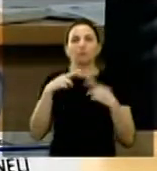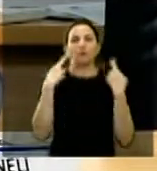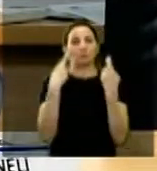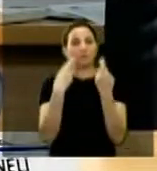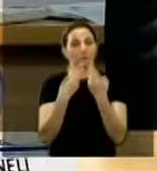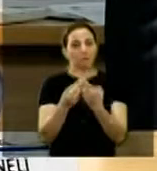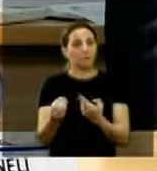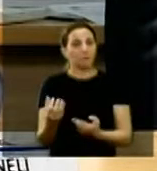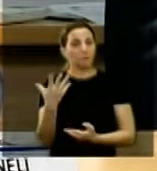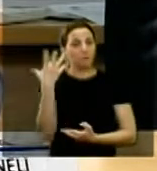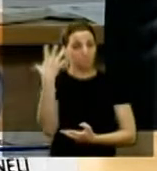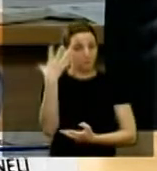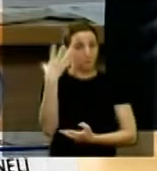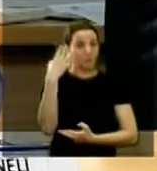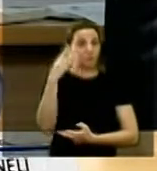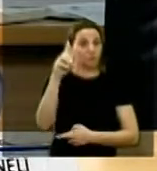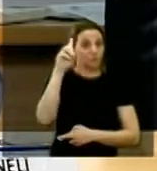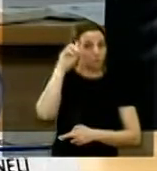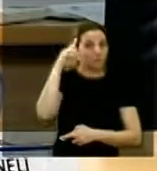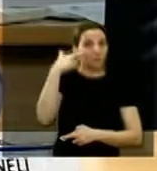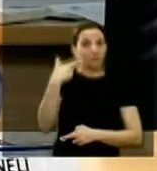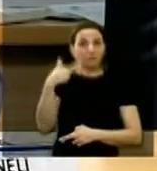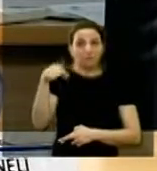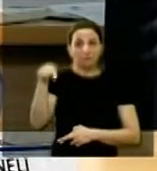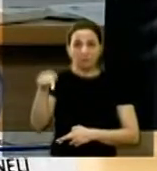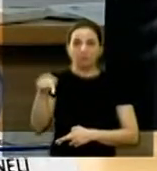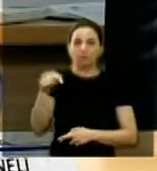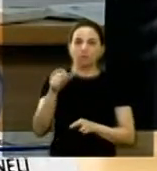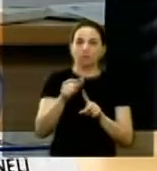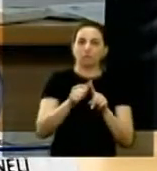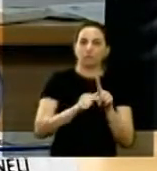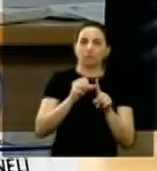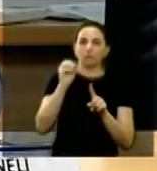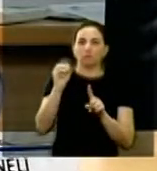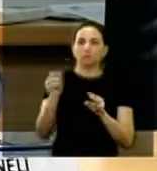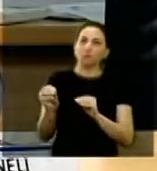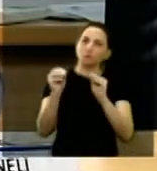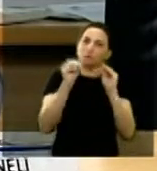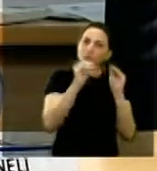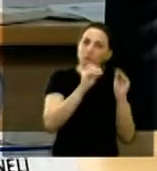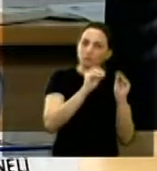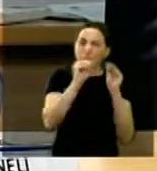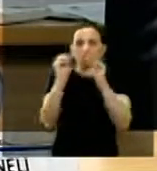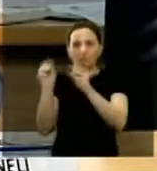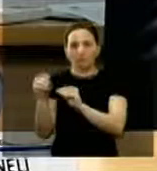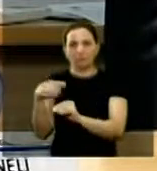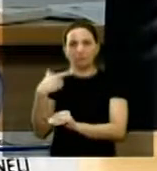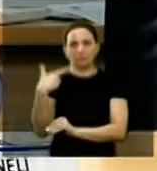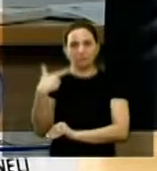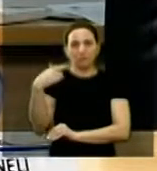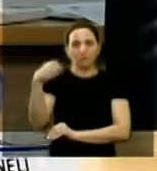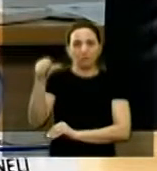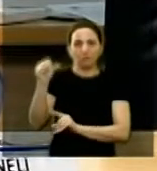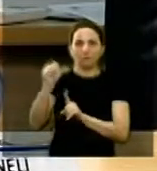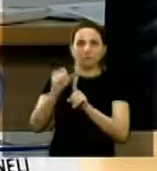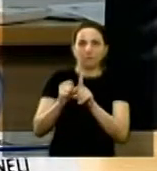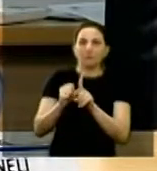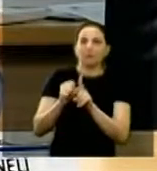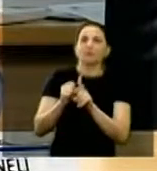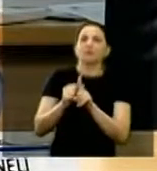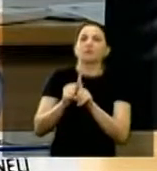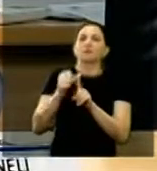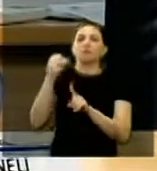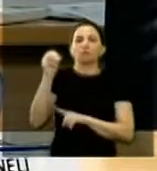que seria realizada no dia 27 de outubro seja transferida para o dia 29 de outubro com início para as